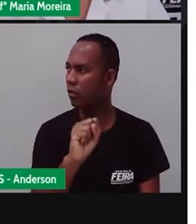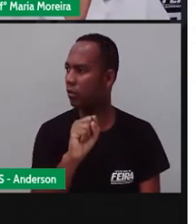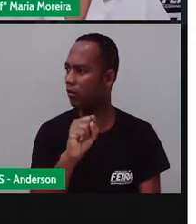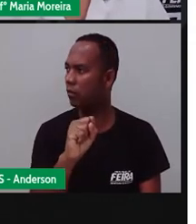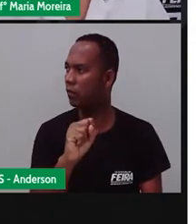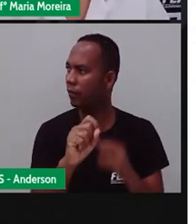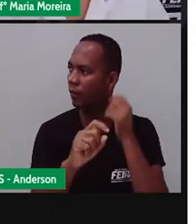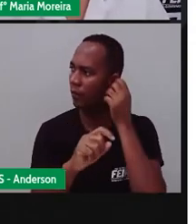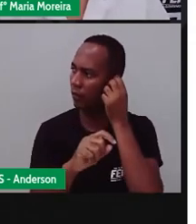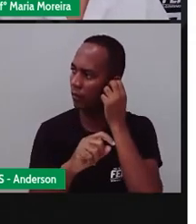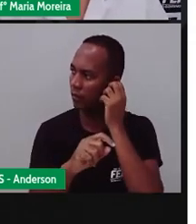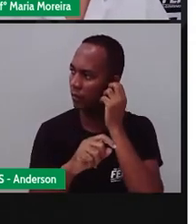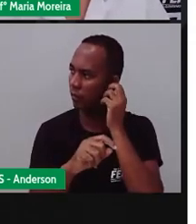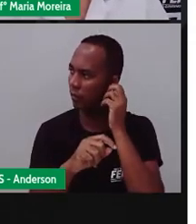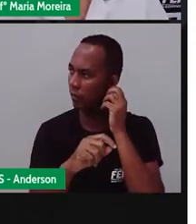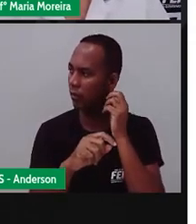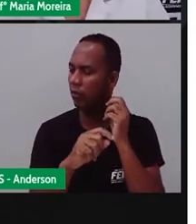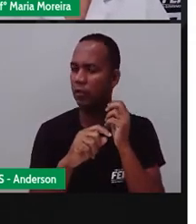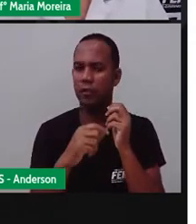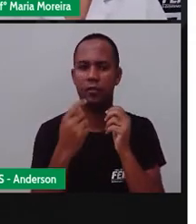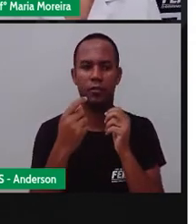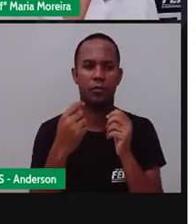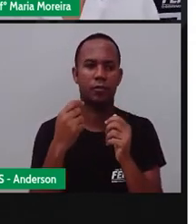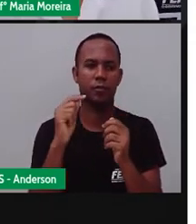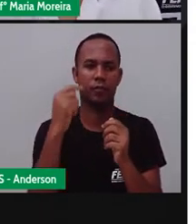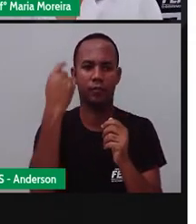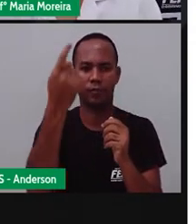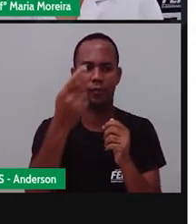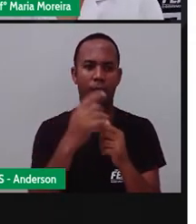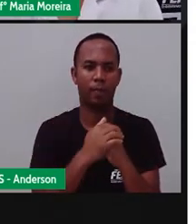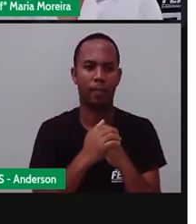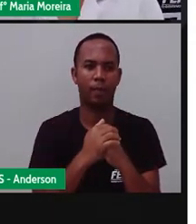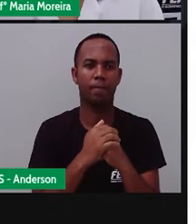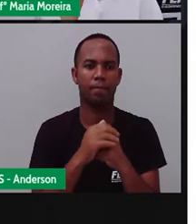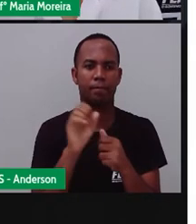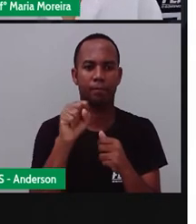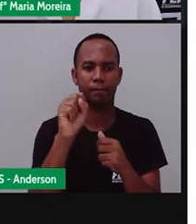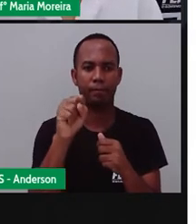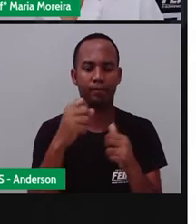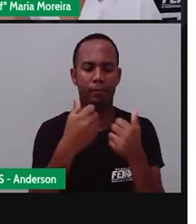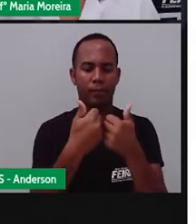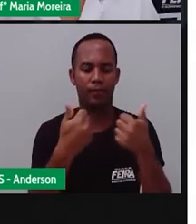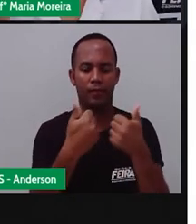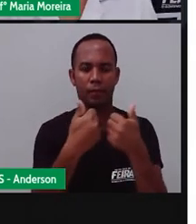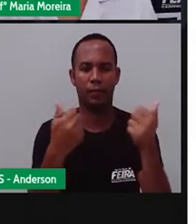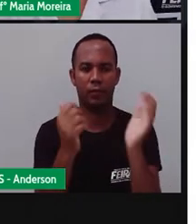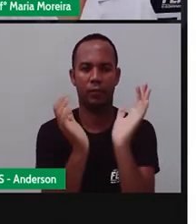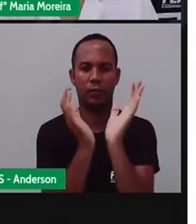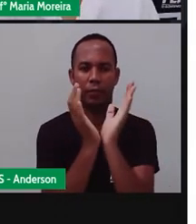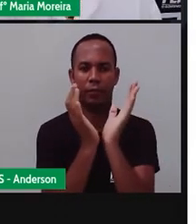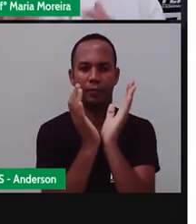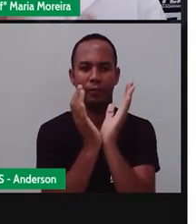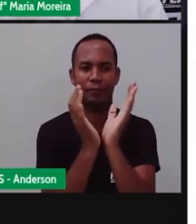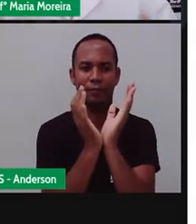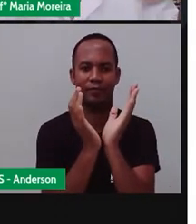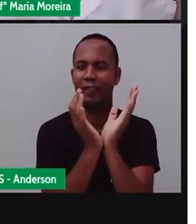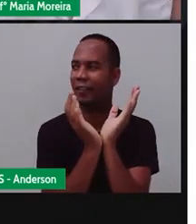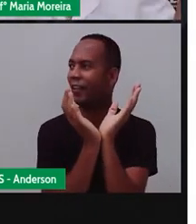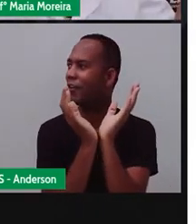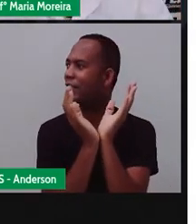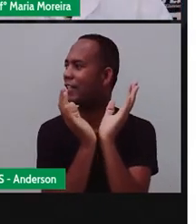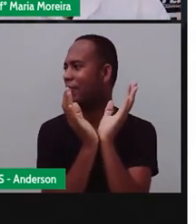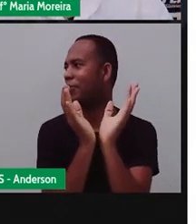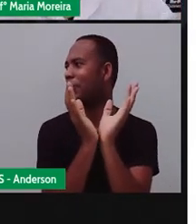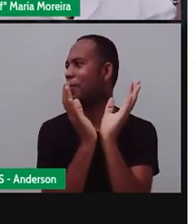tá aí pra me ajudar, o CIS fica depois do Tomba. Não é isso? Por quê? Que o Tomba já é longe. E aí,